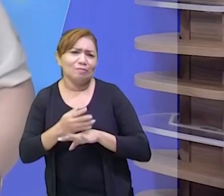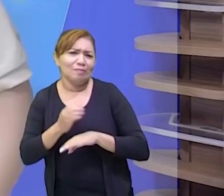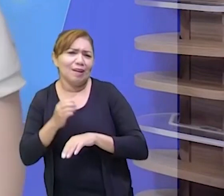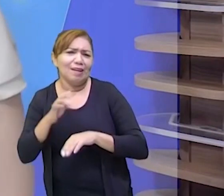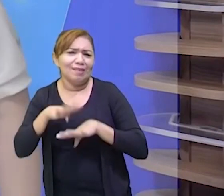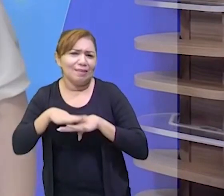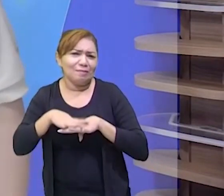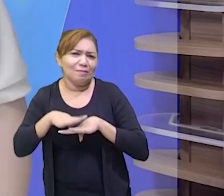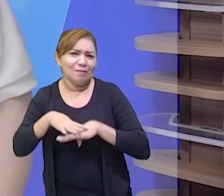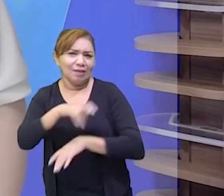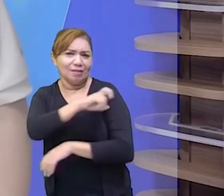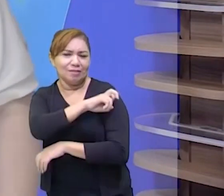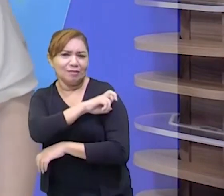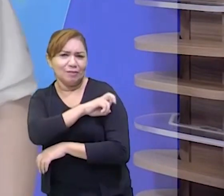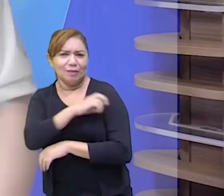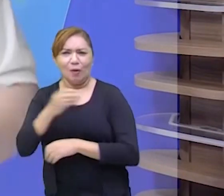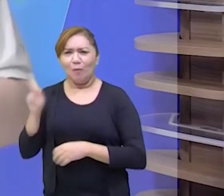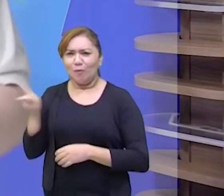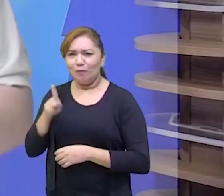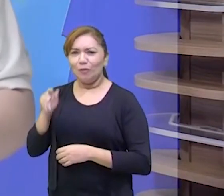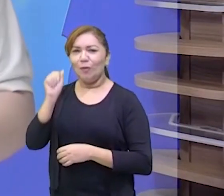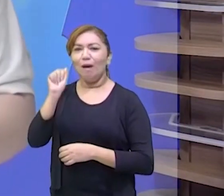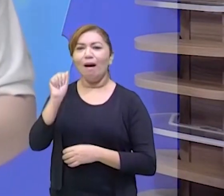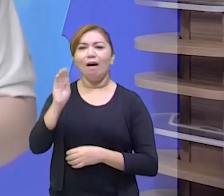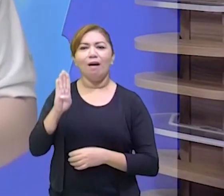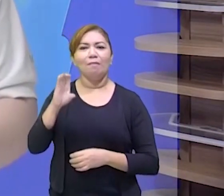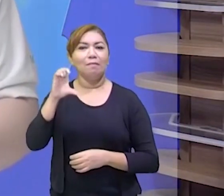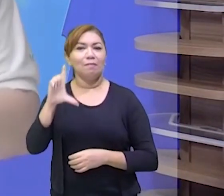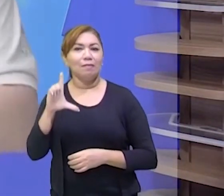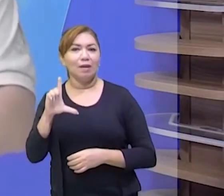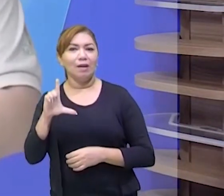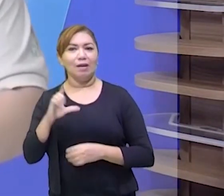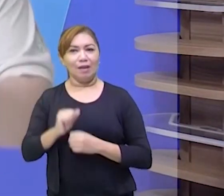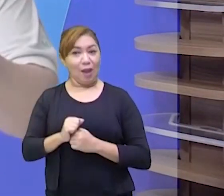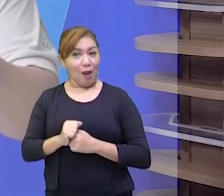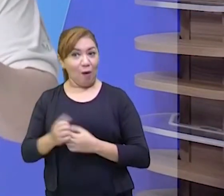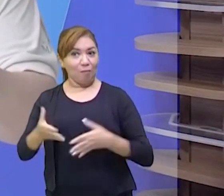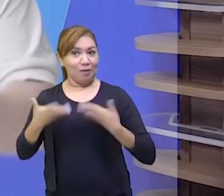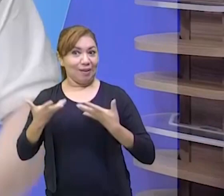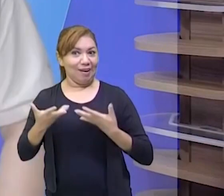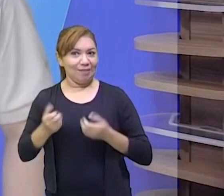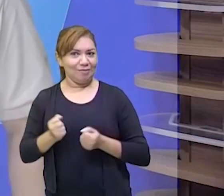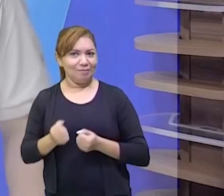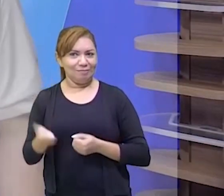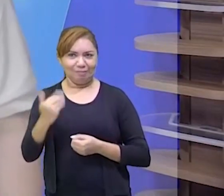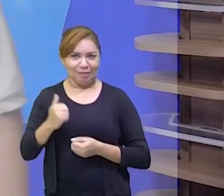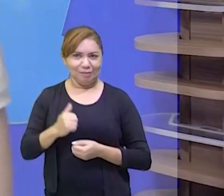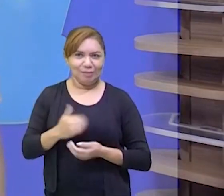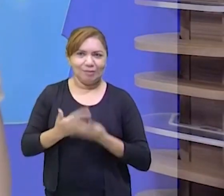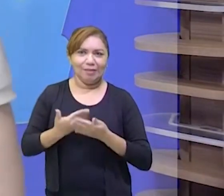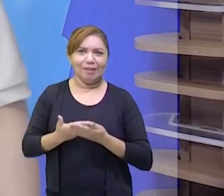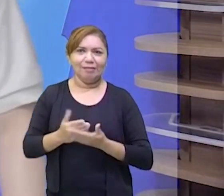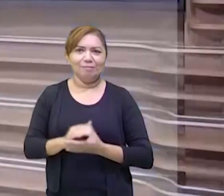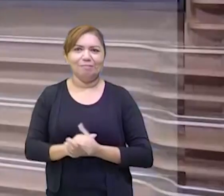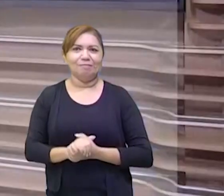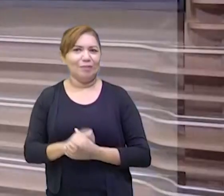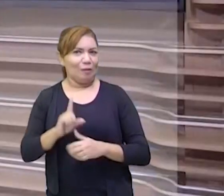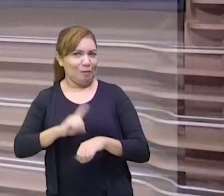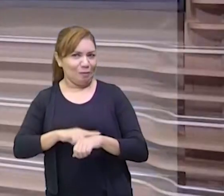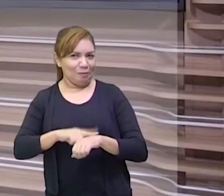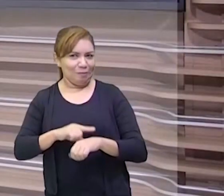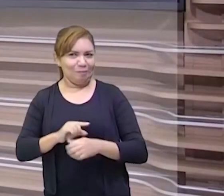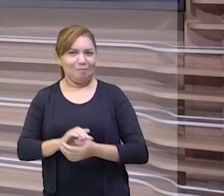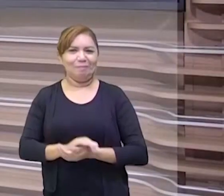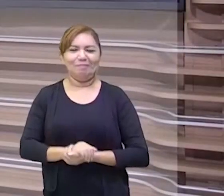Sou o professor Abel Santos e estou aqui, ó, super empolgado para a aula de hoje. Então, beleza? Vamos estudar. Está na hora de estudar,